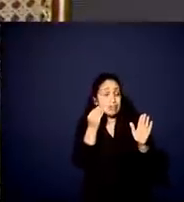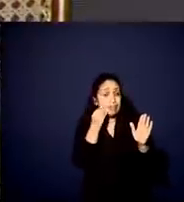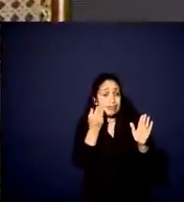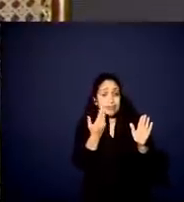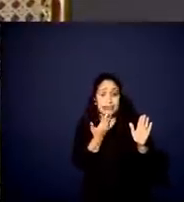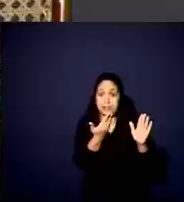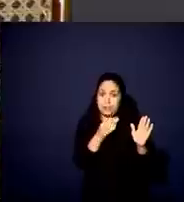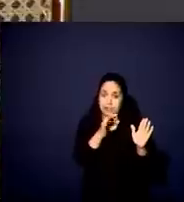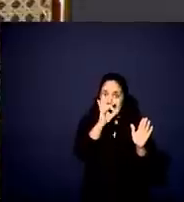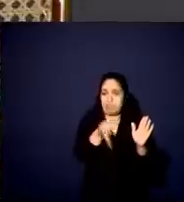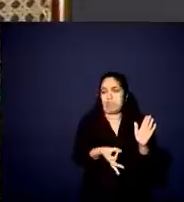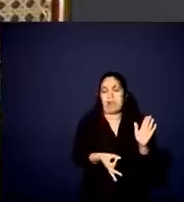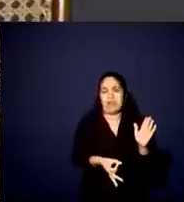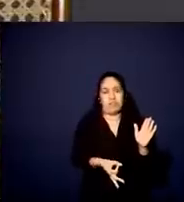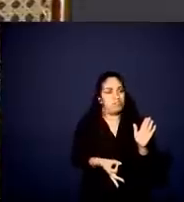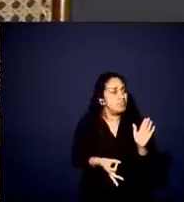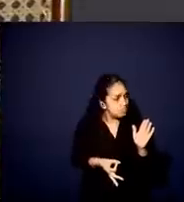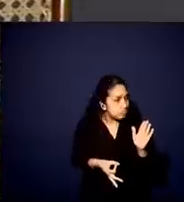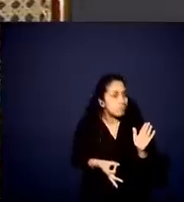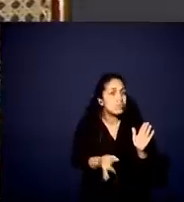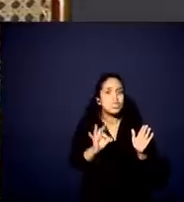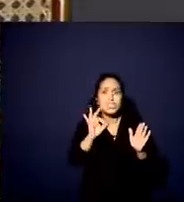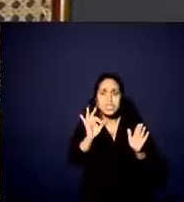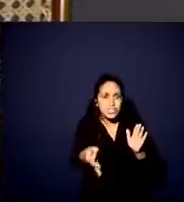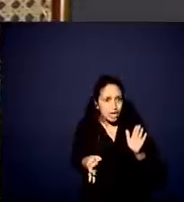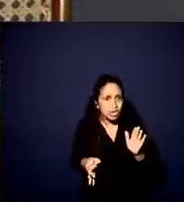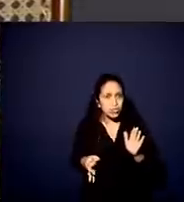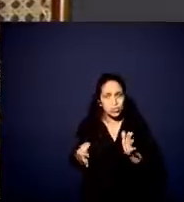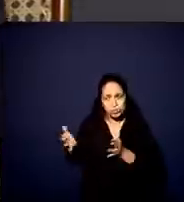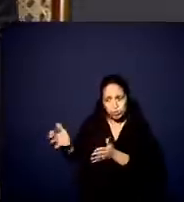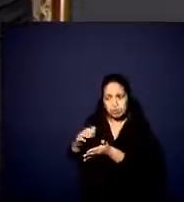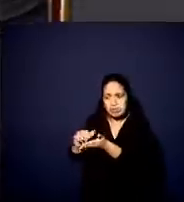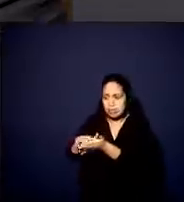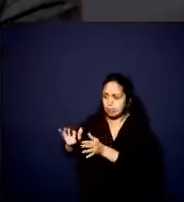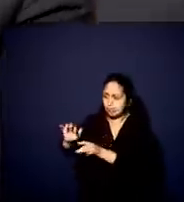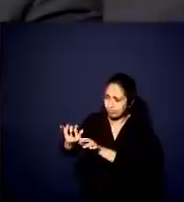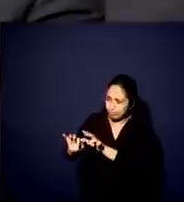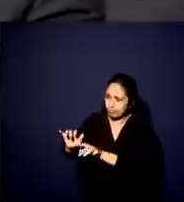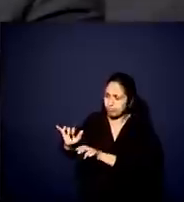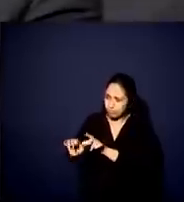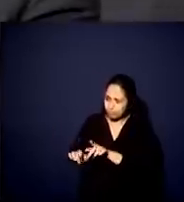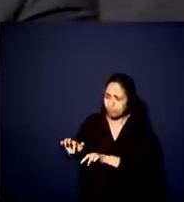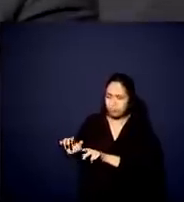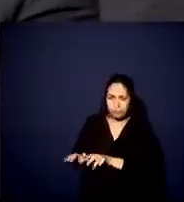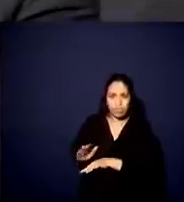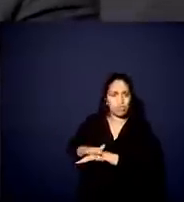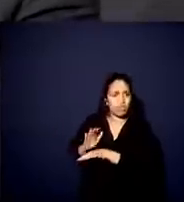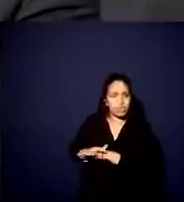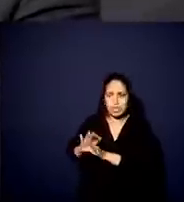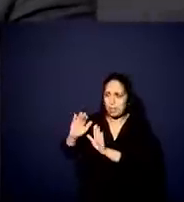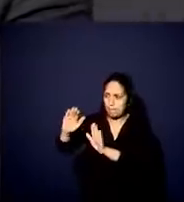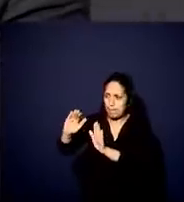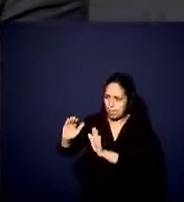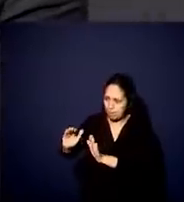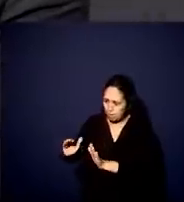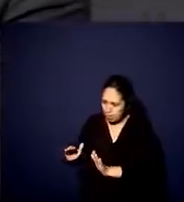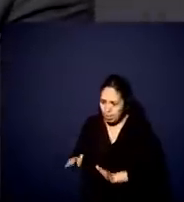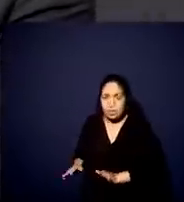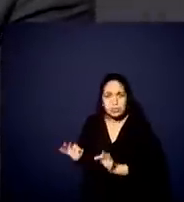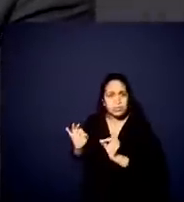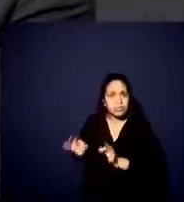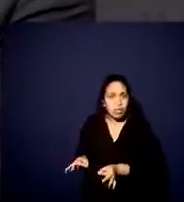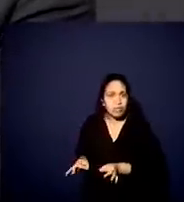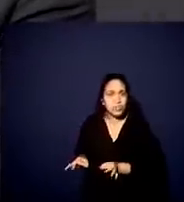buscando acertar o contribuinte, fez do jeito certo, colocou um escritório, botou gente para fazer a melhor aplicação